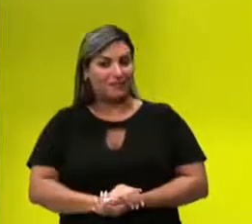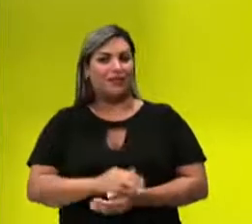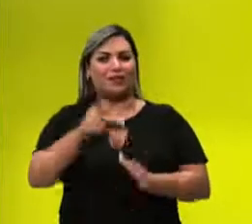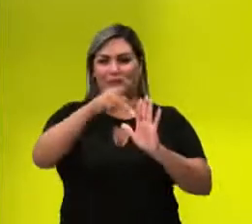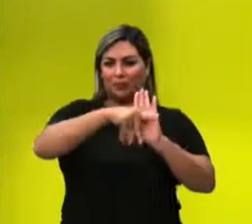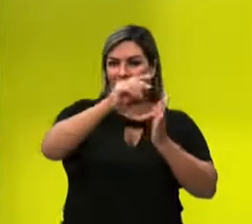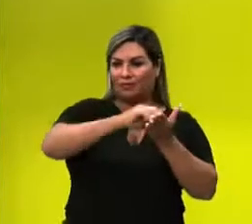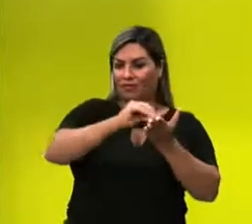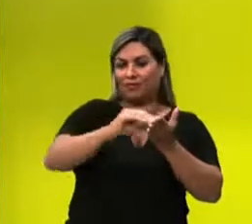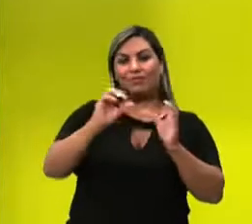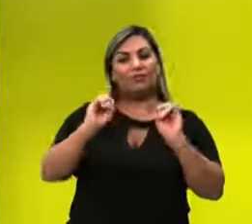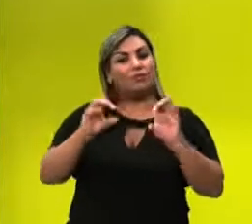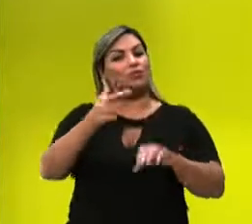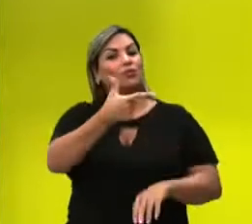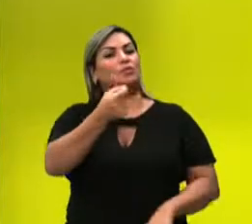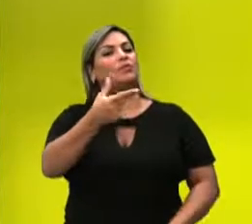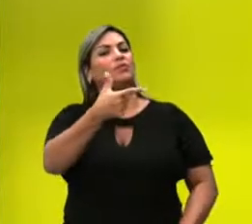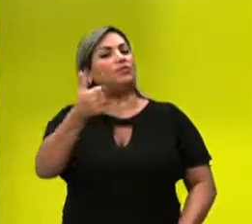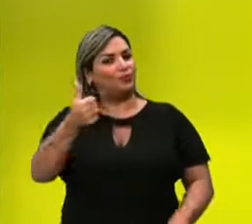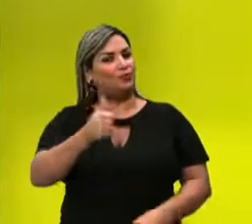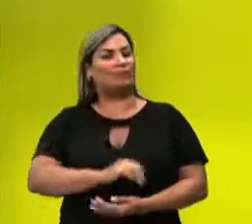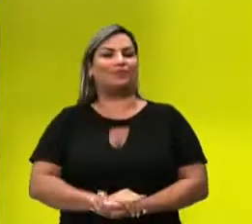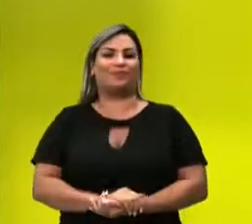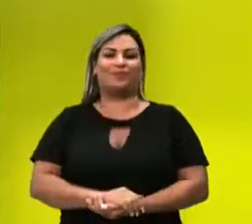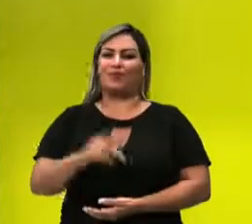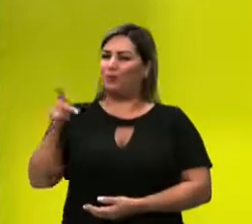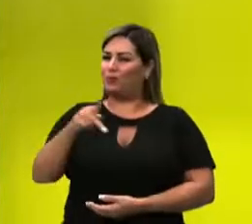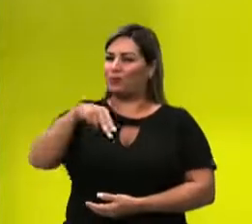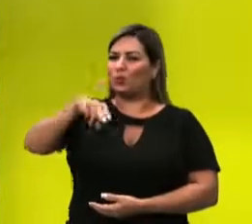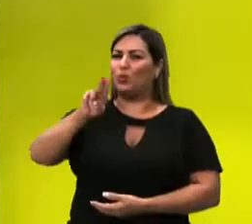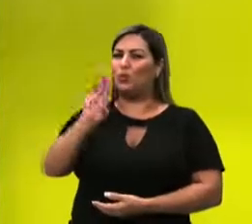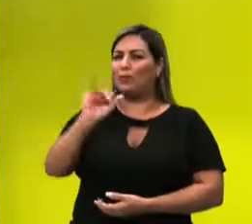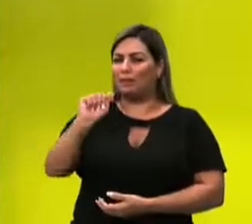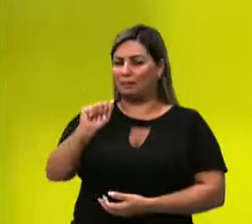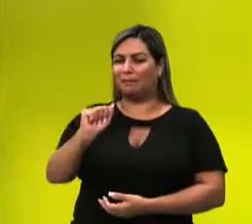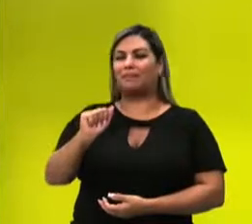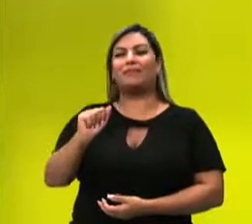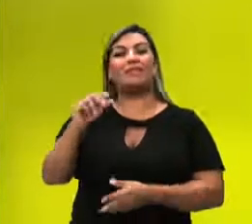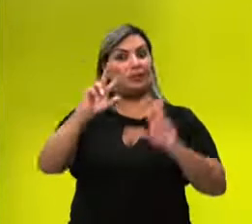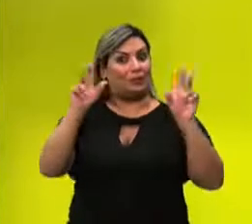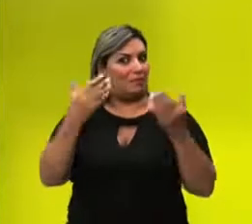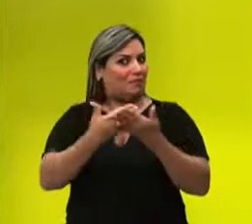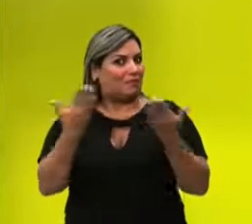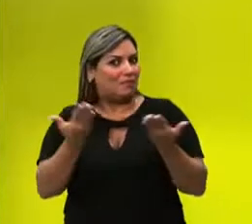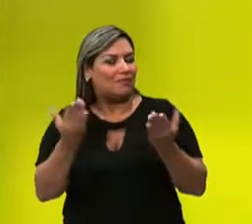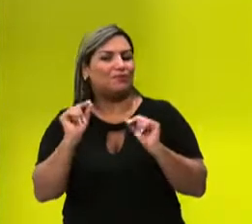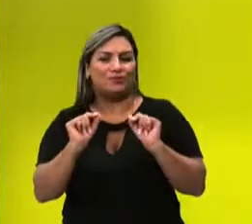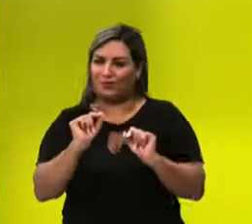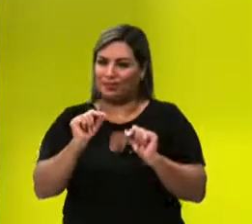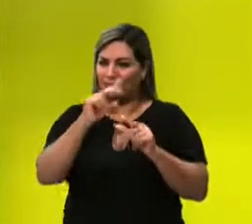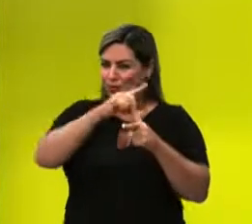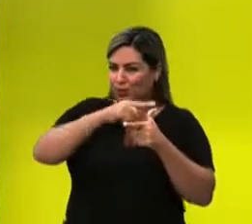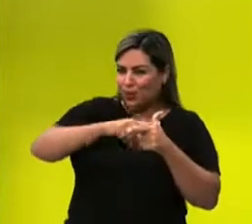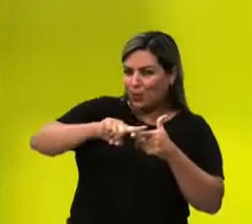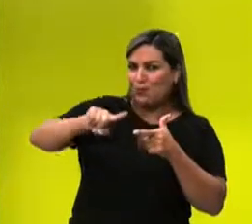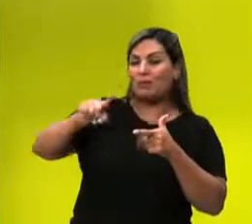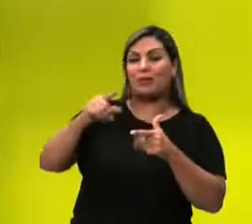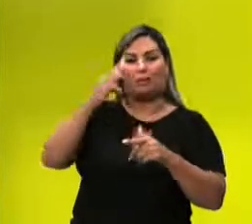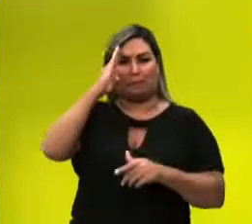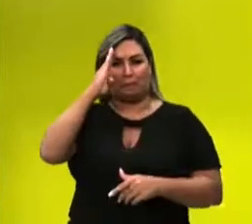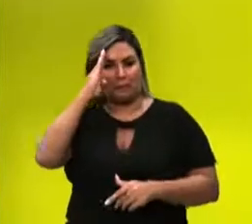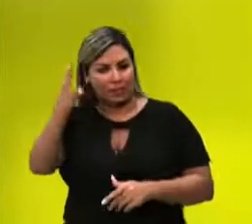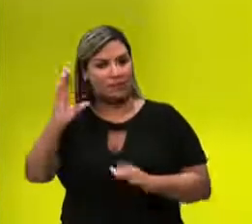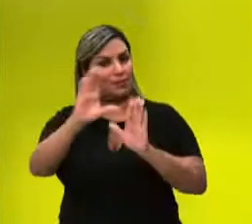Esse é o projeto Se Educa em Ação 2021. Sou a professora Núbia Pontes e o tema da aula de hoje é sobre os